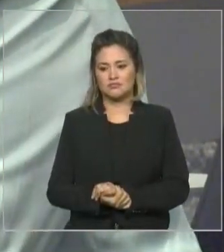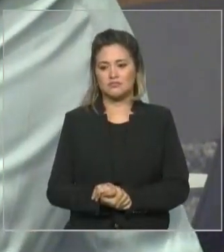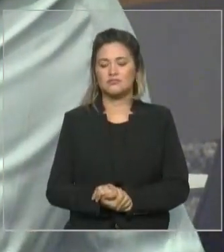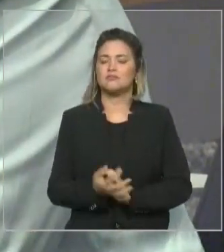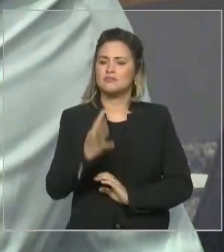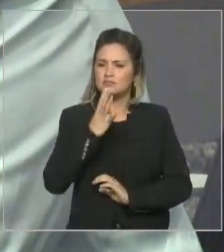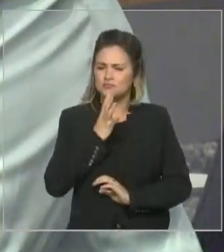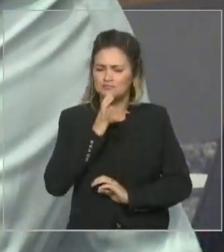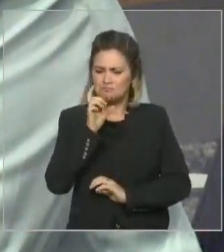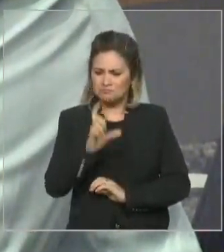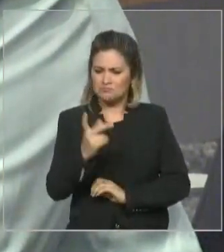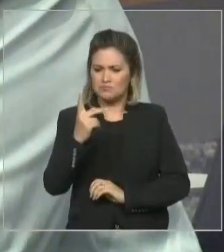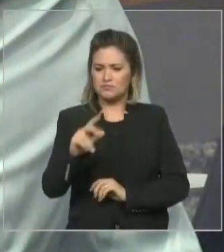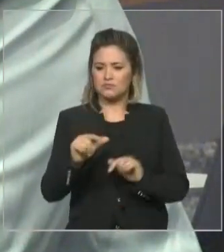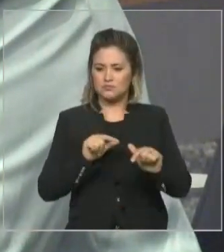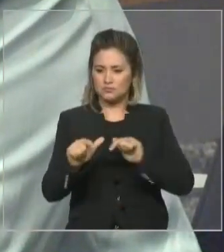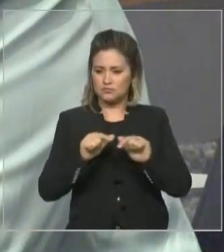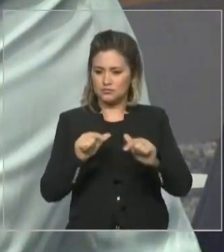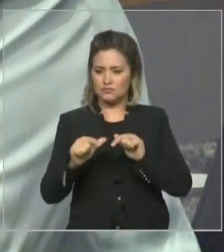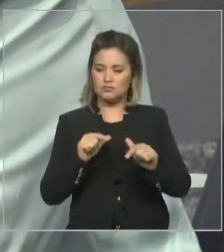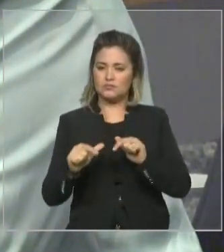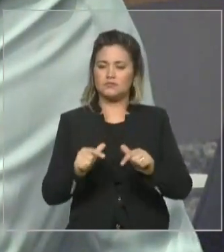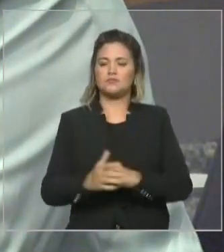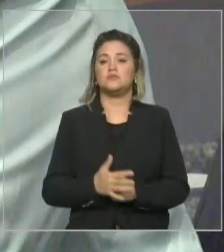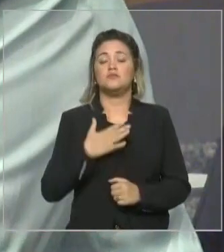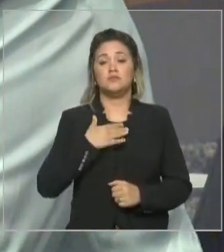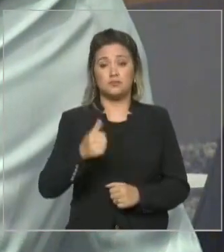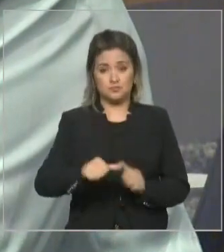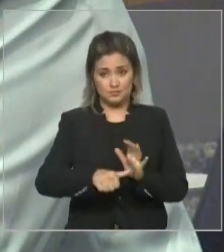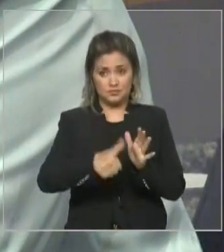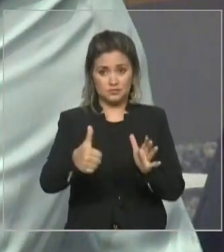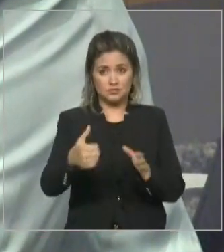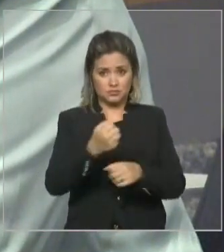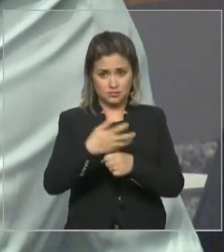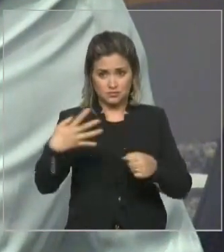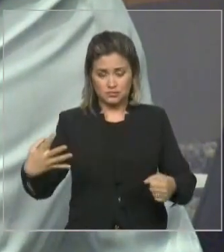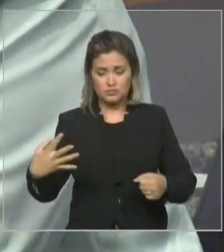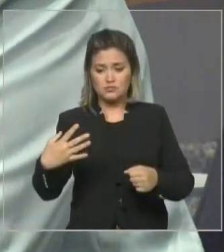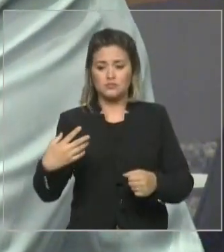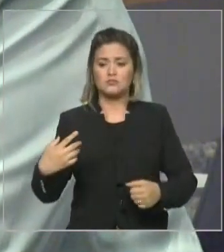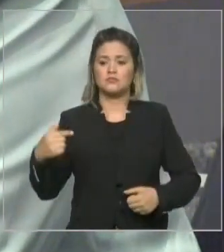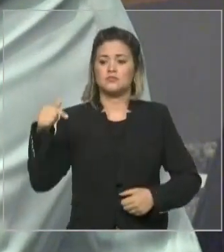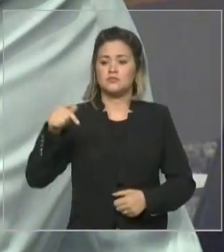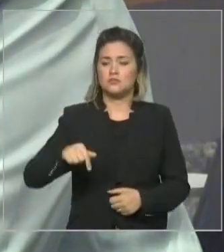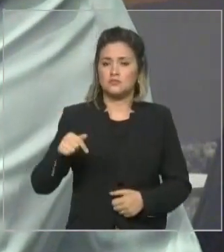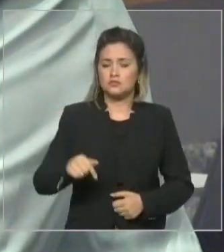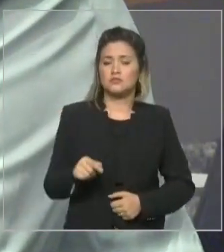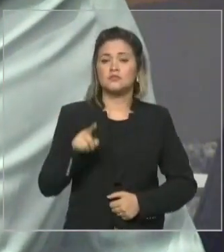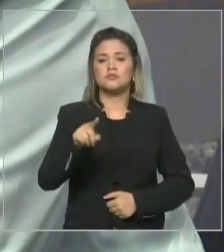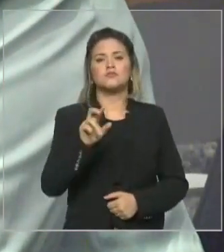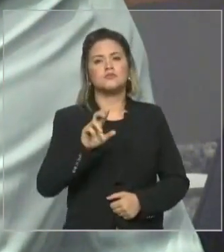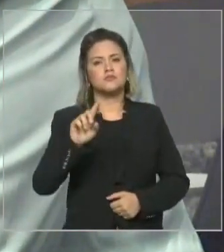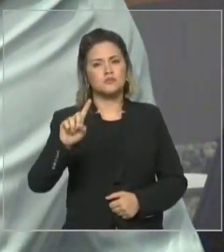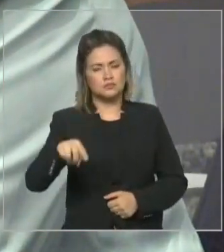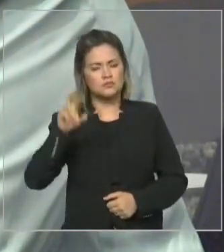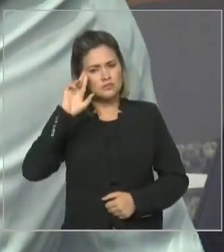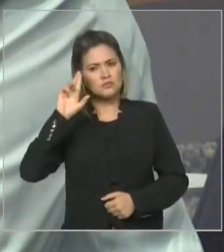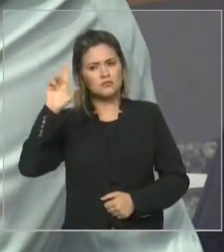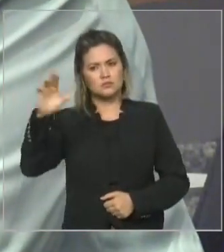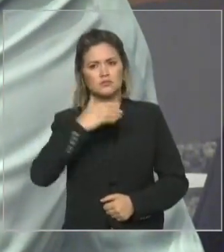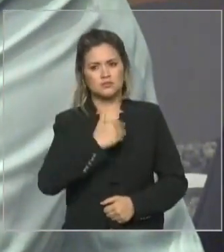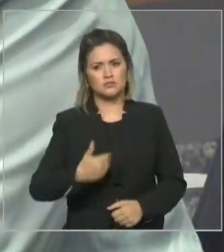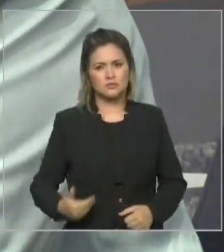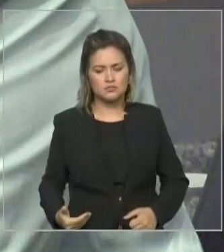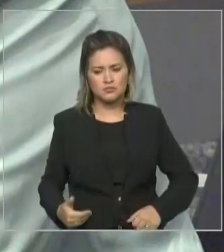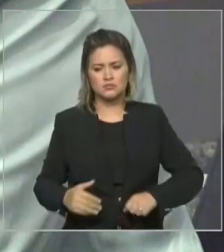trabalho. Quando eu entrei na Assembleia, no meu primeiro mandato, V. Exª, foi líder do governo, logo depois,